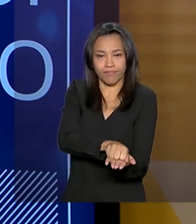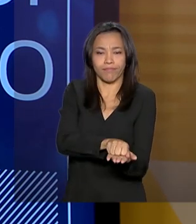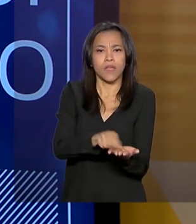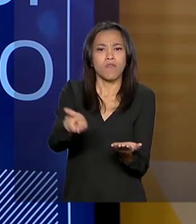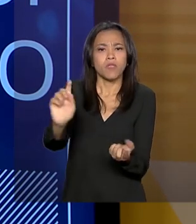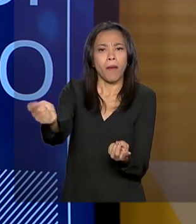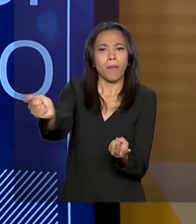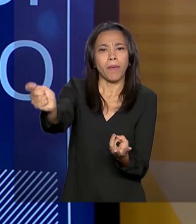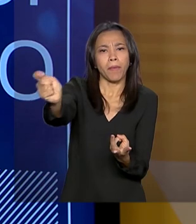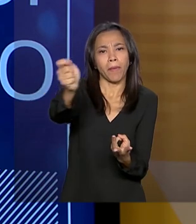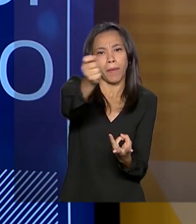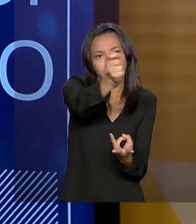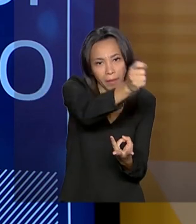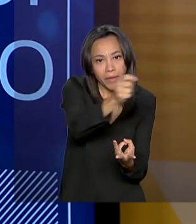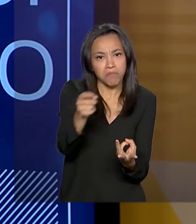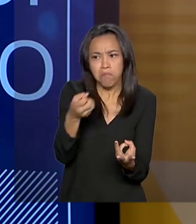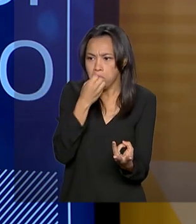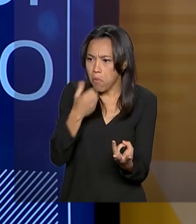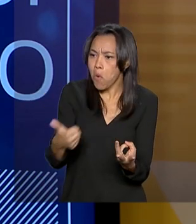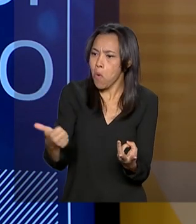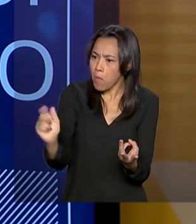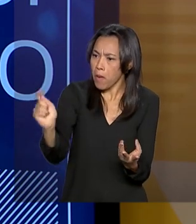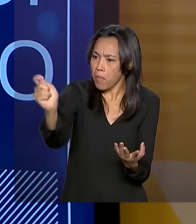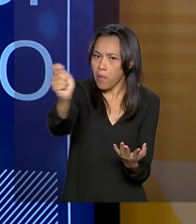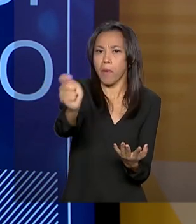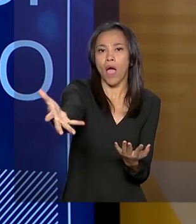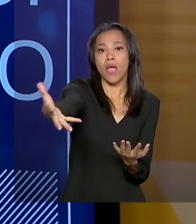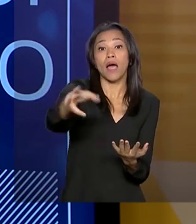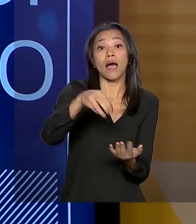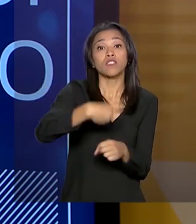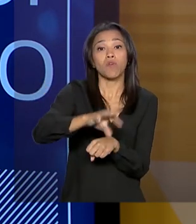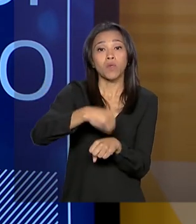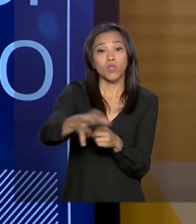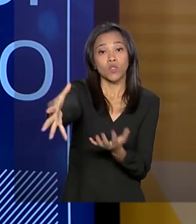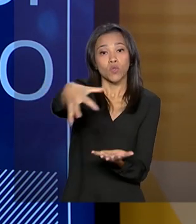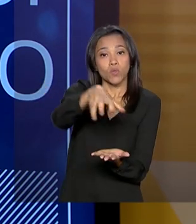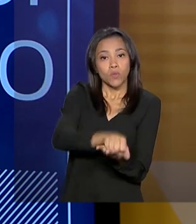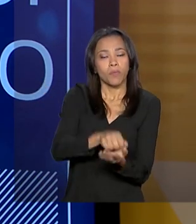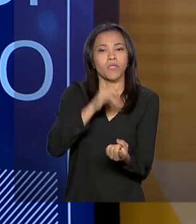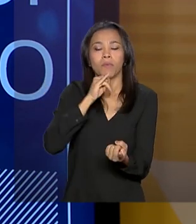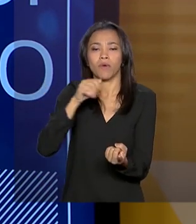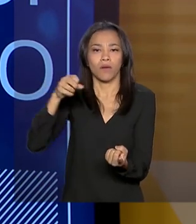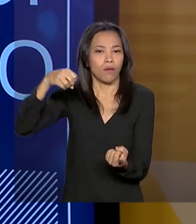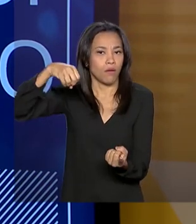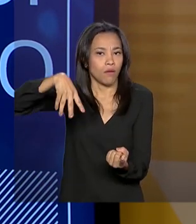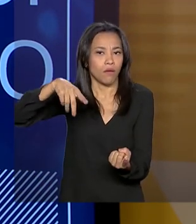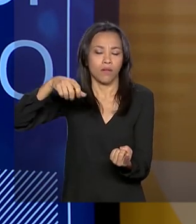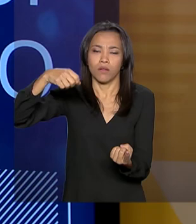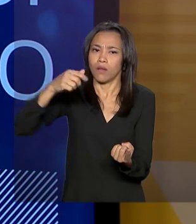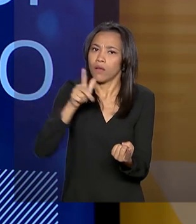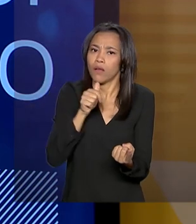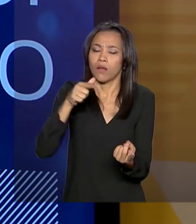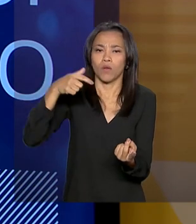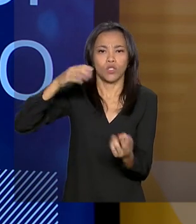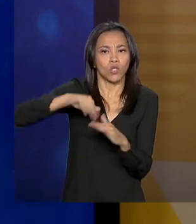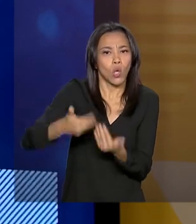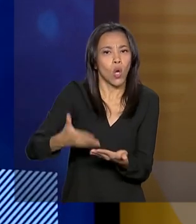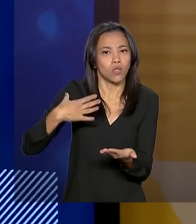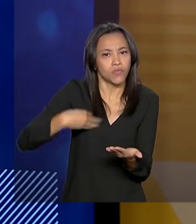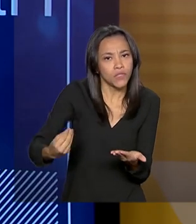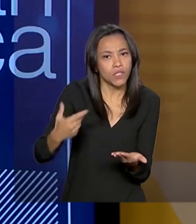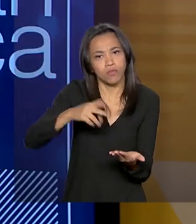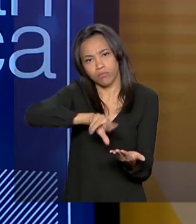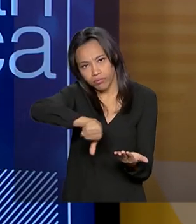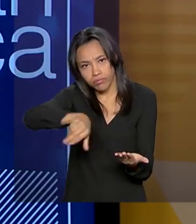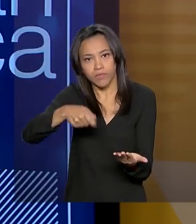pagamentos que você faz, não apenas bancário. Então, se você paga a conta de luz, se paga a escola do filho. Tem uma questão básica aqui de,